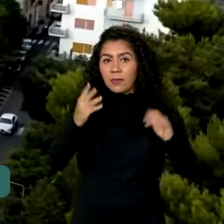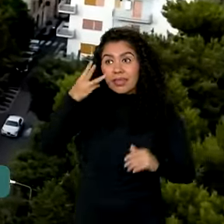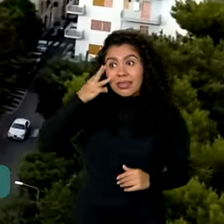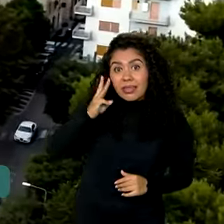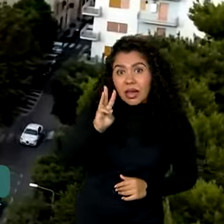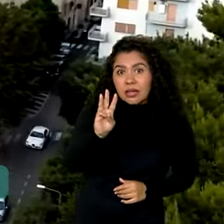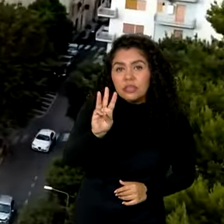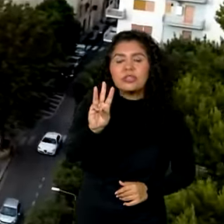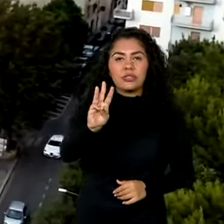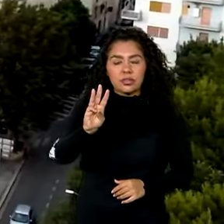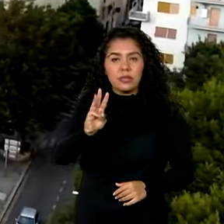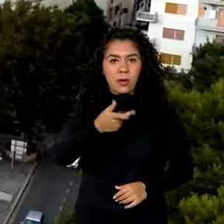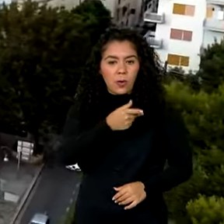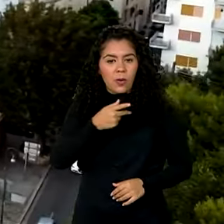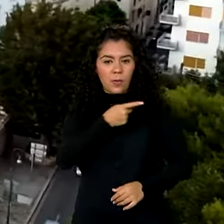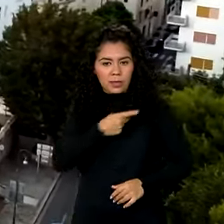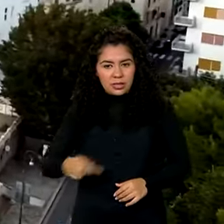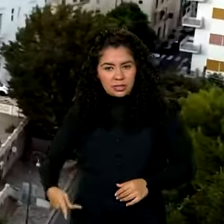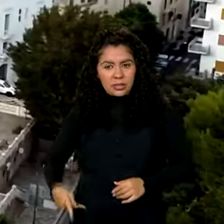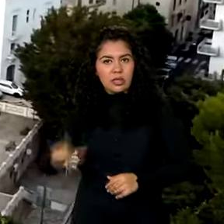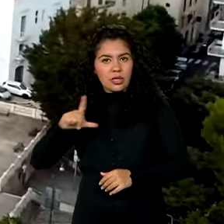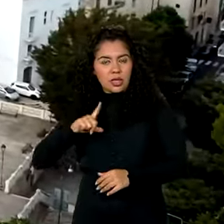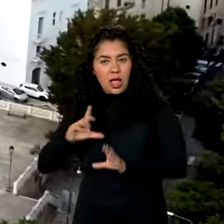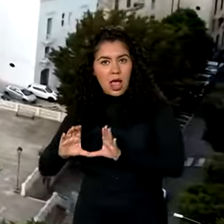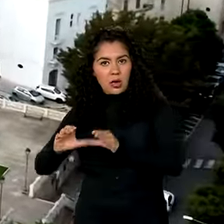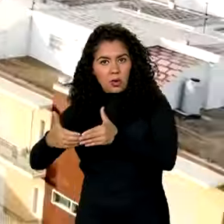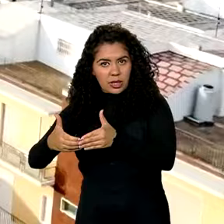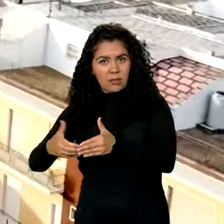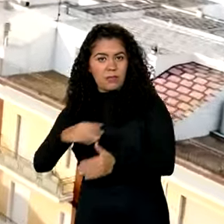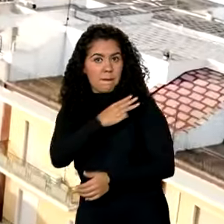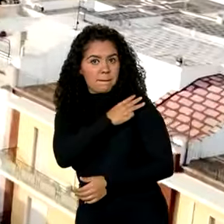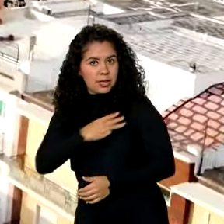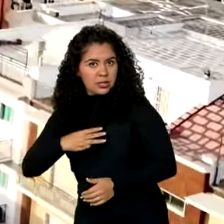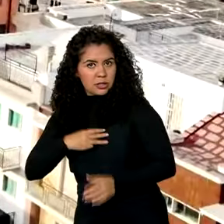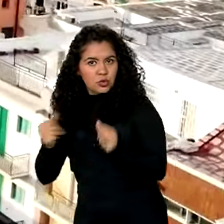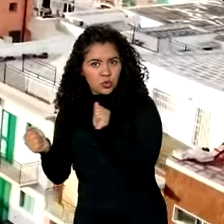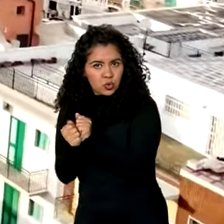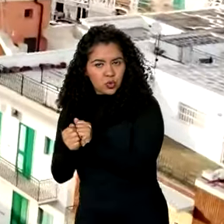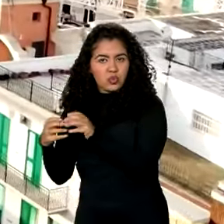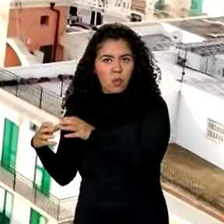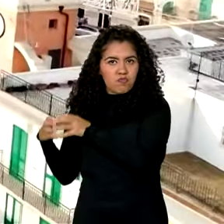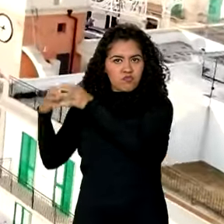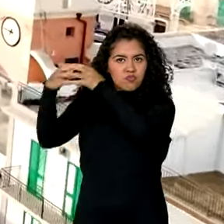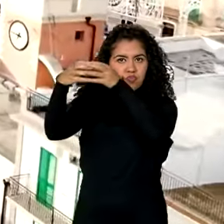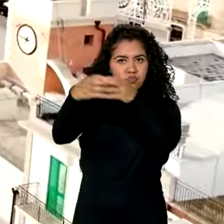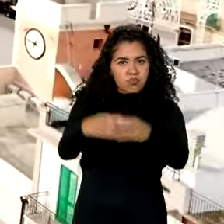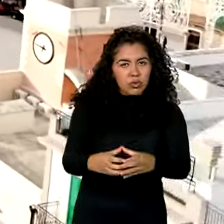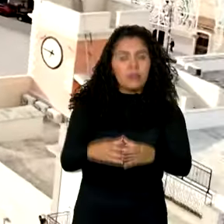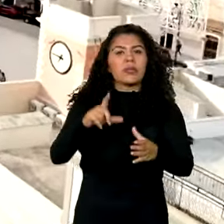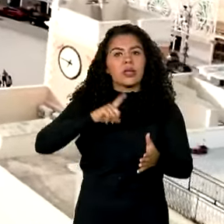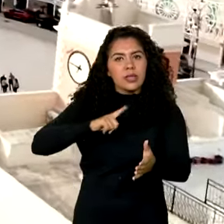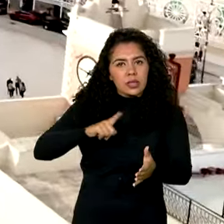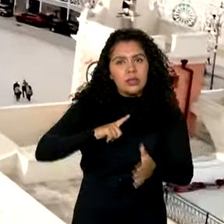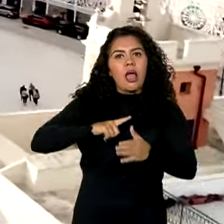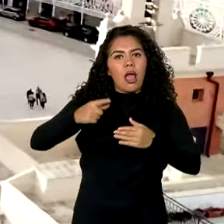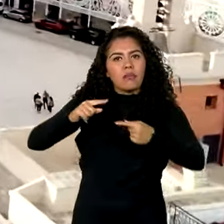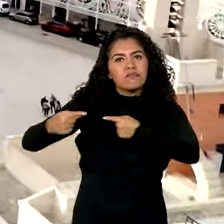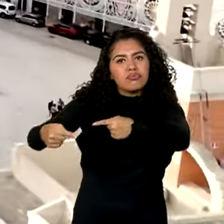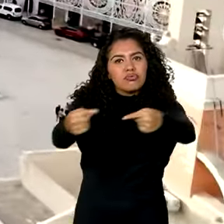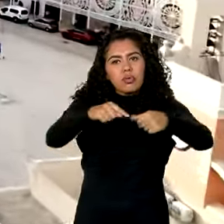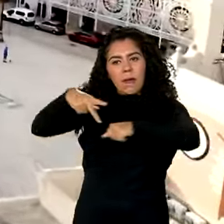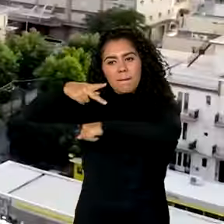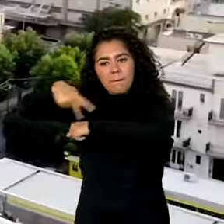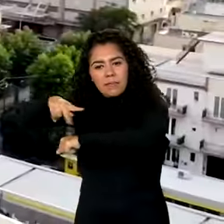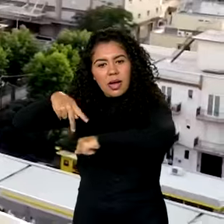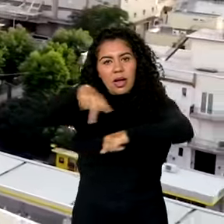o presidente, que vem acompanhado de uma comitiva de ministros, faz uma série de encontros bilaterais paralelos